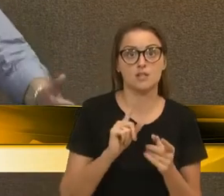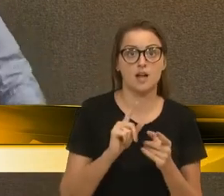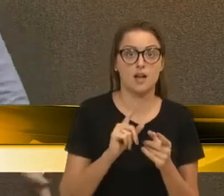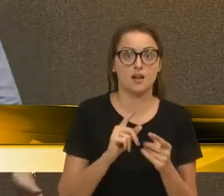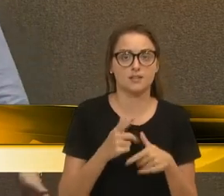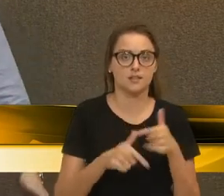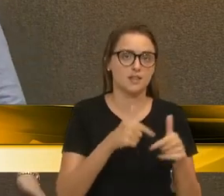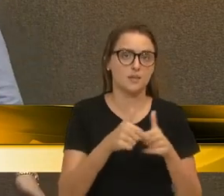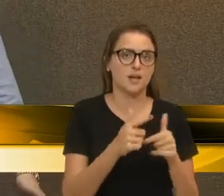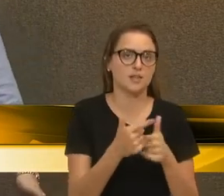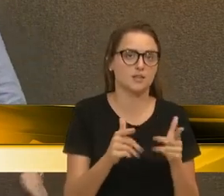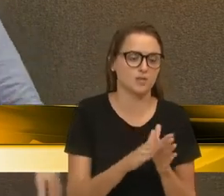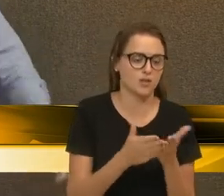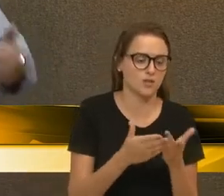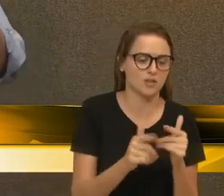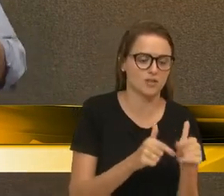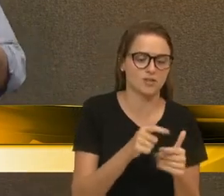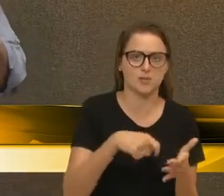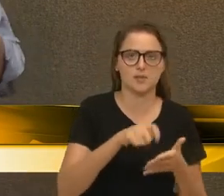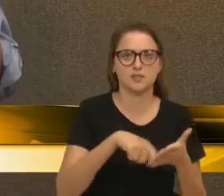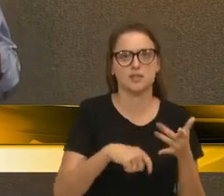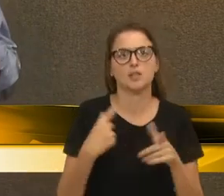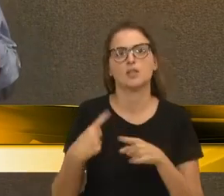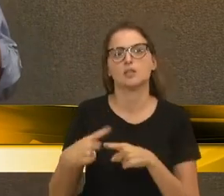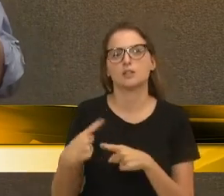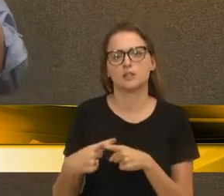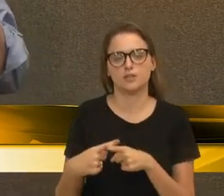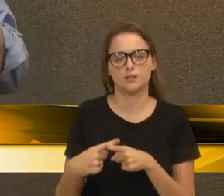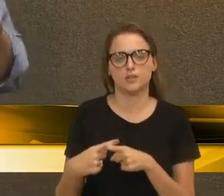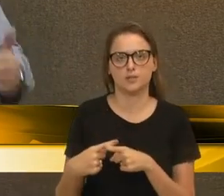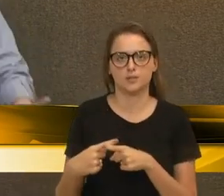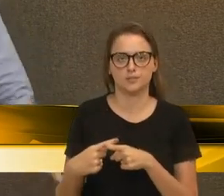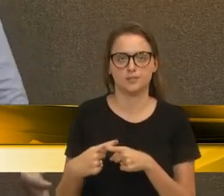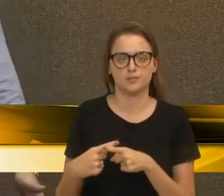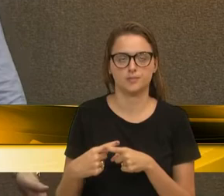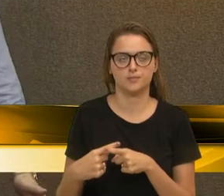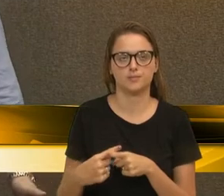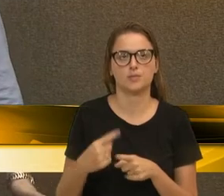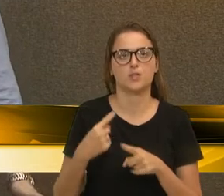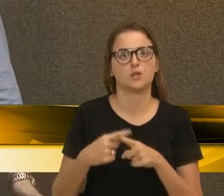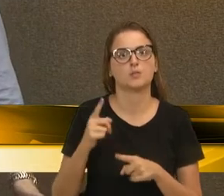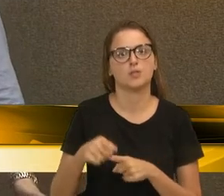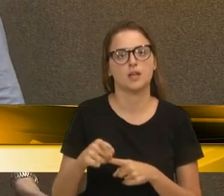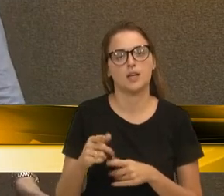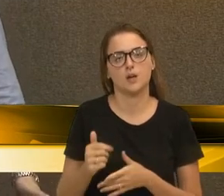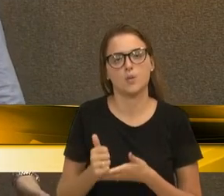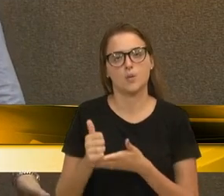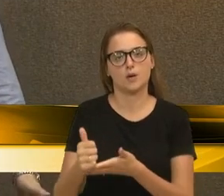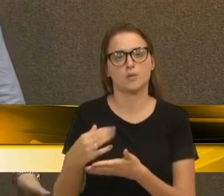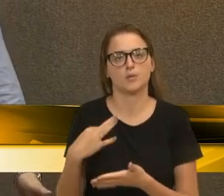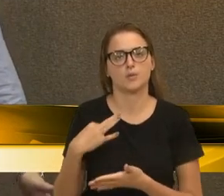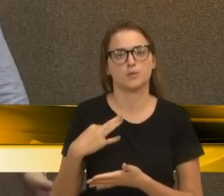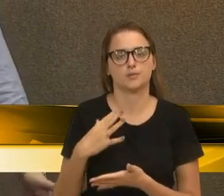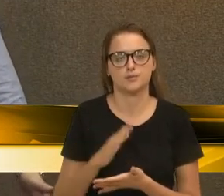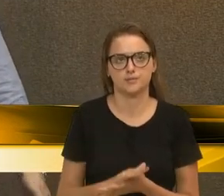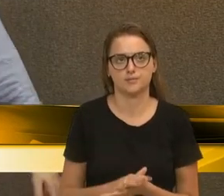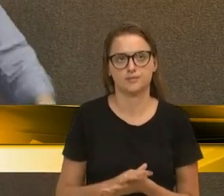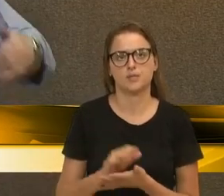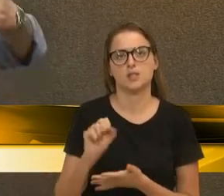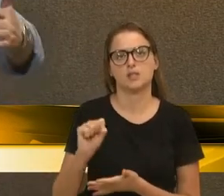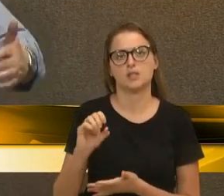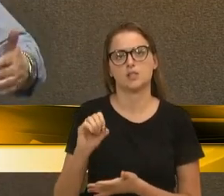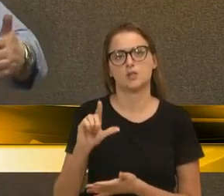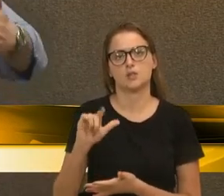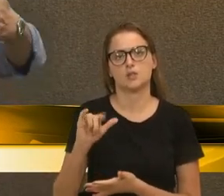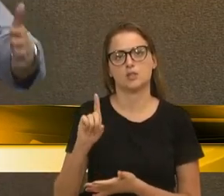sistema foi para o saco, não é? Porque esse sistema, ele se garante exatamente na solidariedade. É a solidariedade